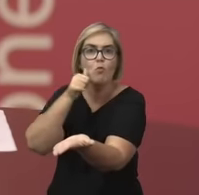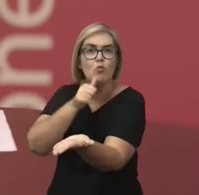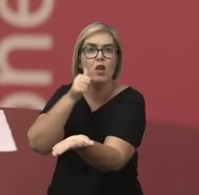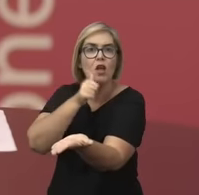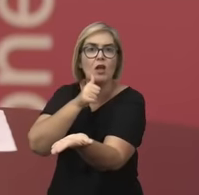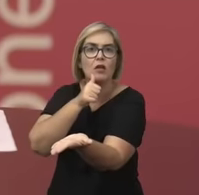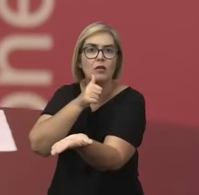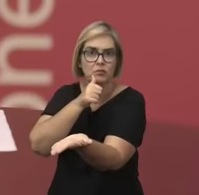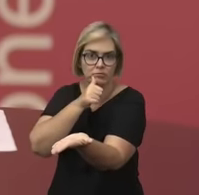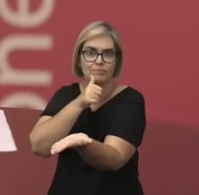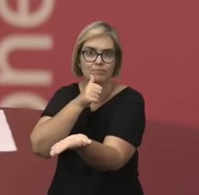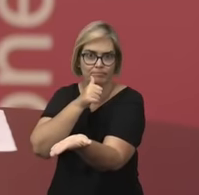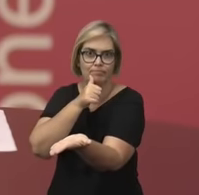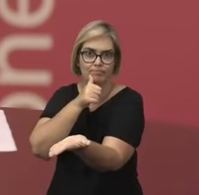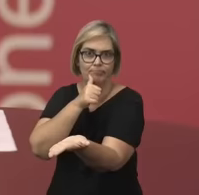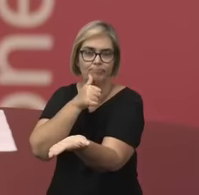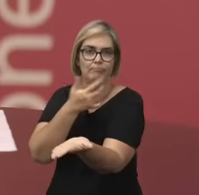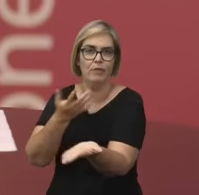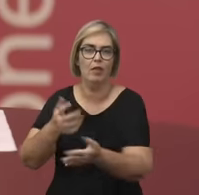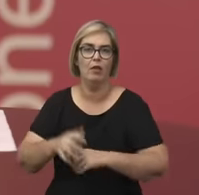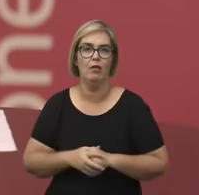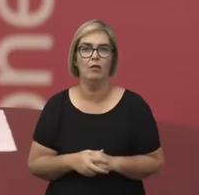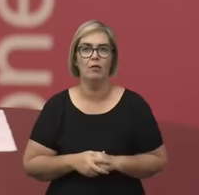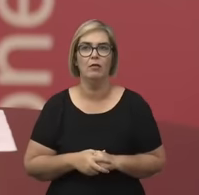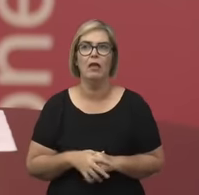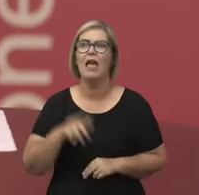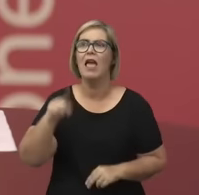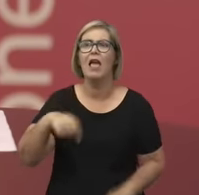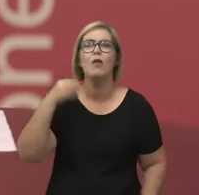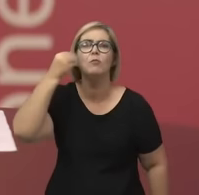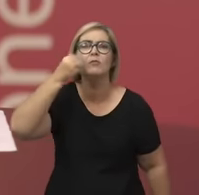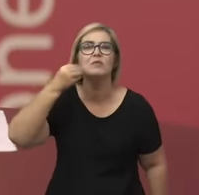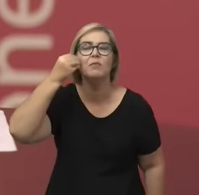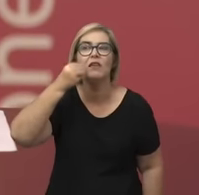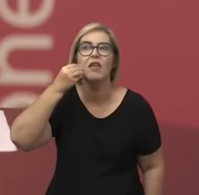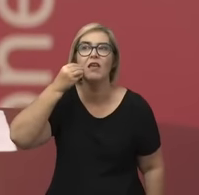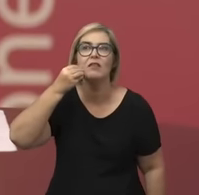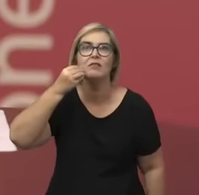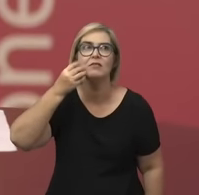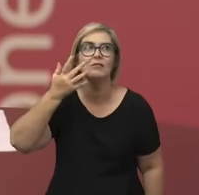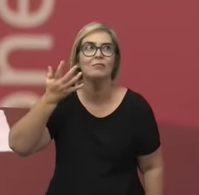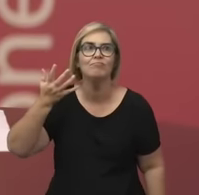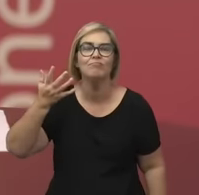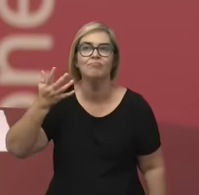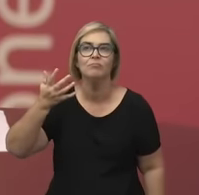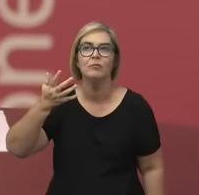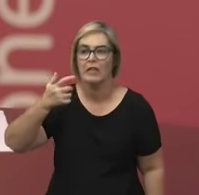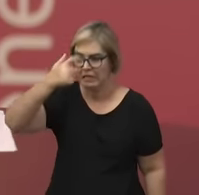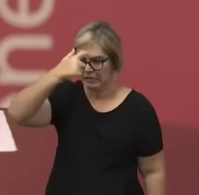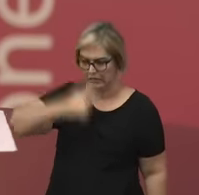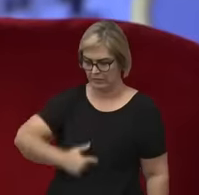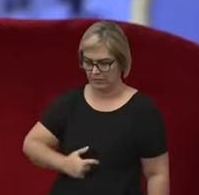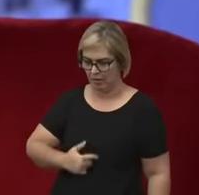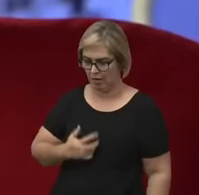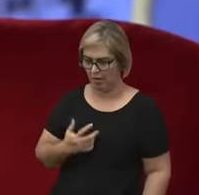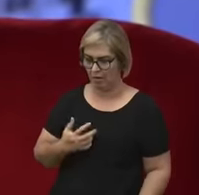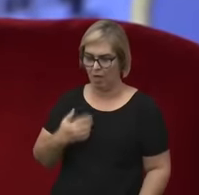é uma experiência, ser é uma experiência de muitas camadas.